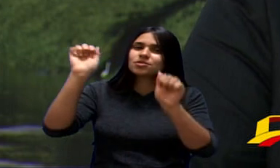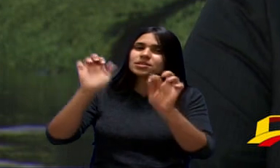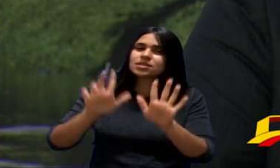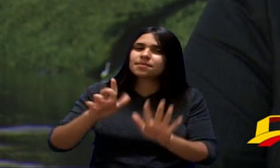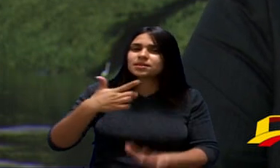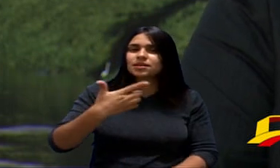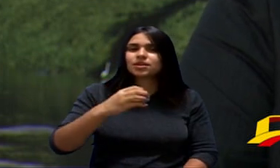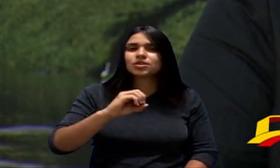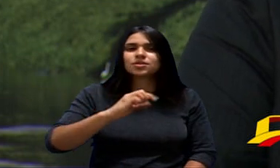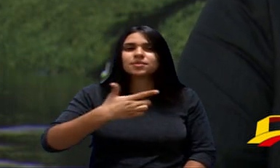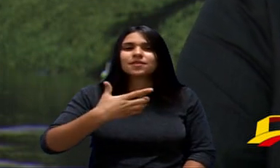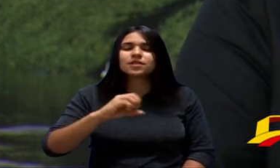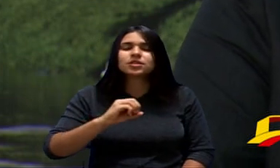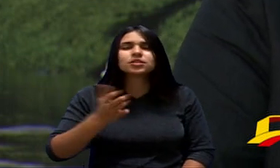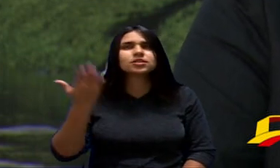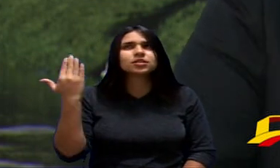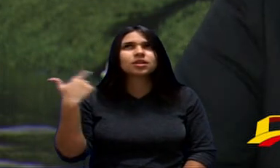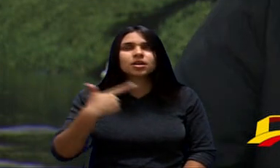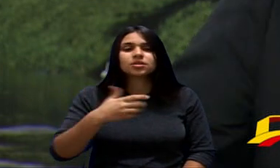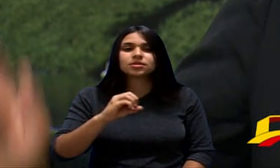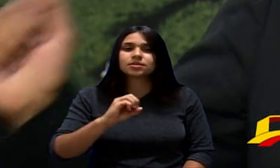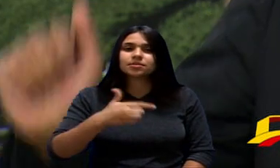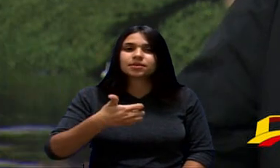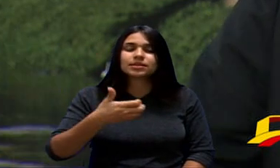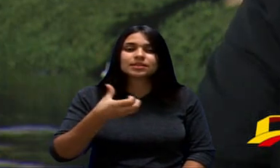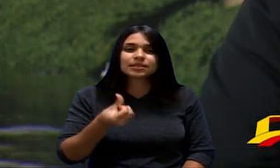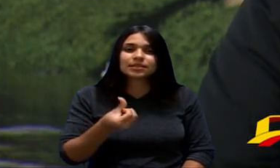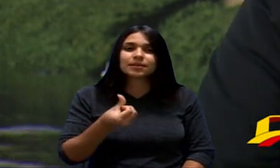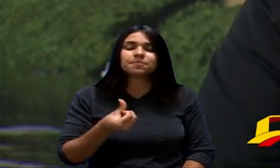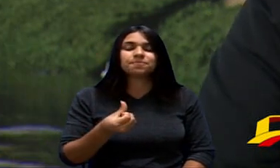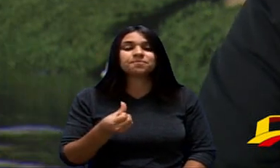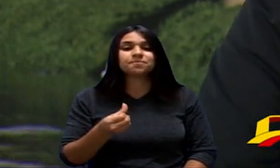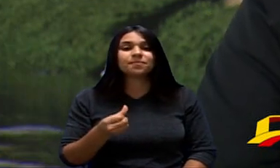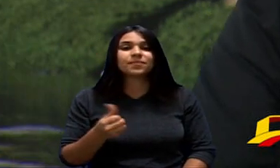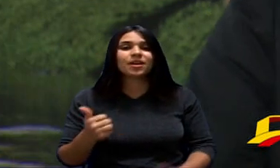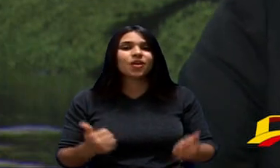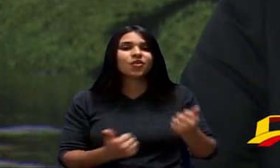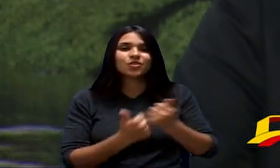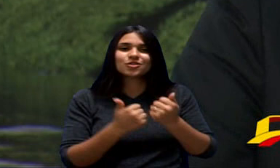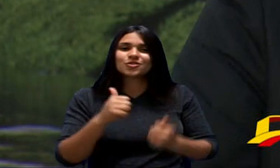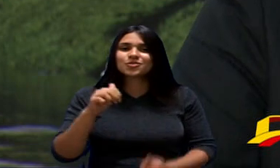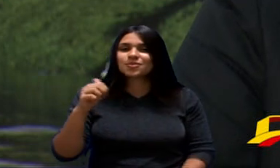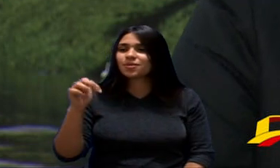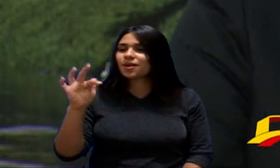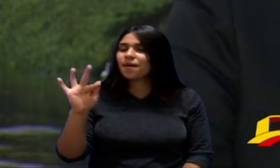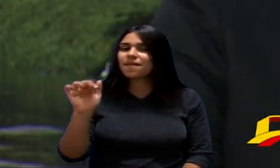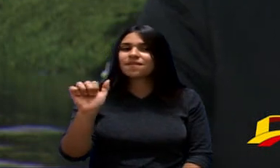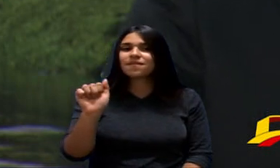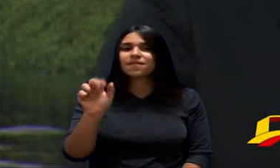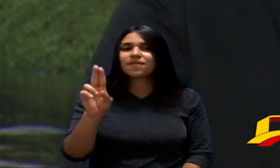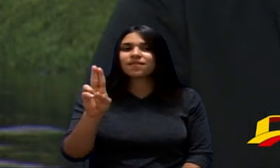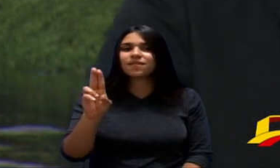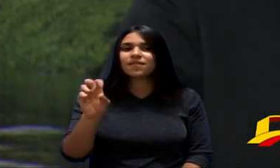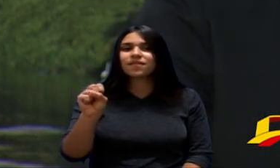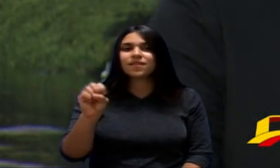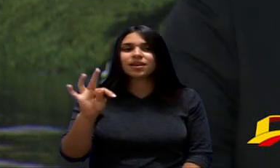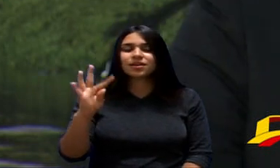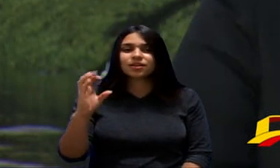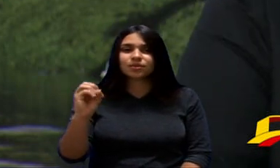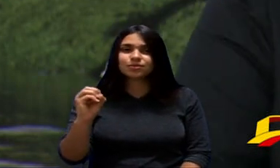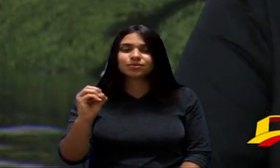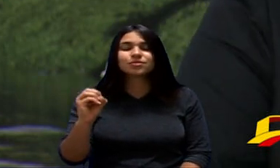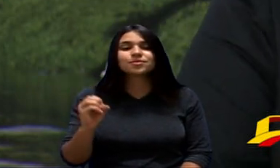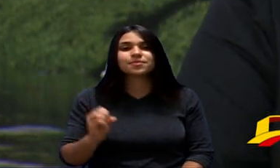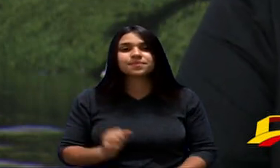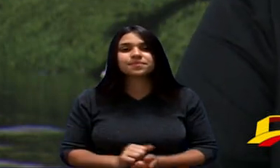2020 2016 Fui Suplente Fausto Pérez Trabalhamos Muito Pelo Podemos Fiquei Com